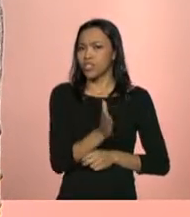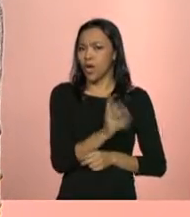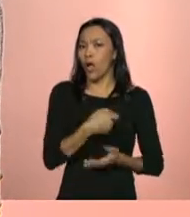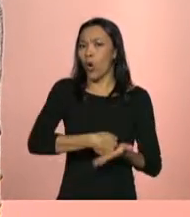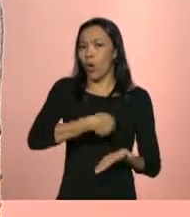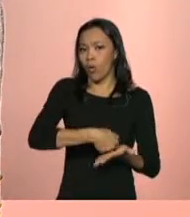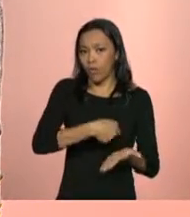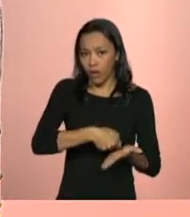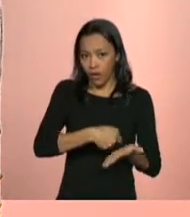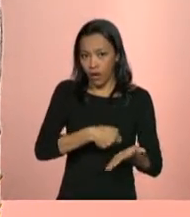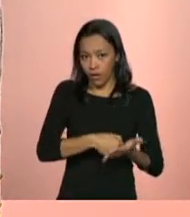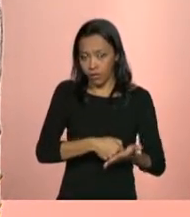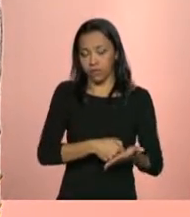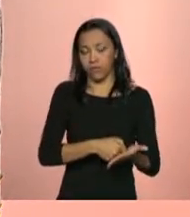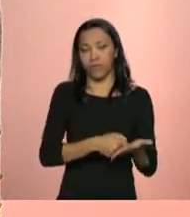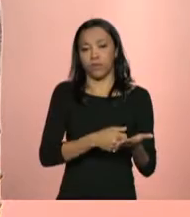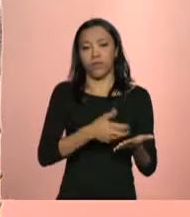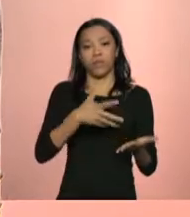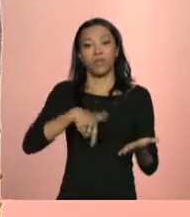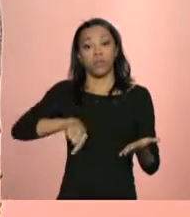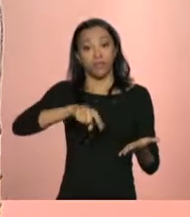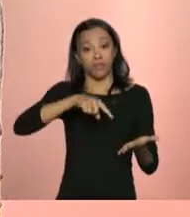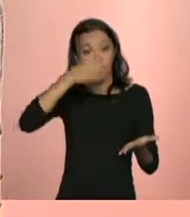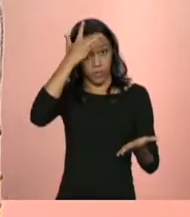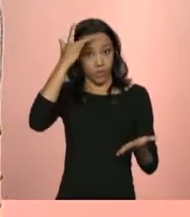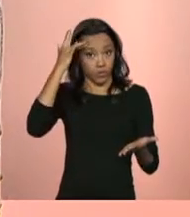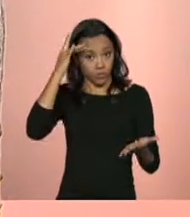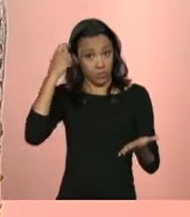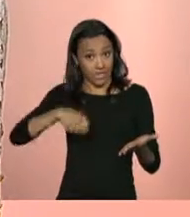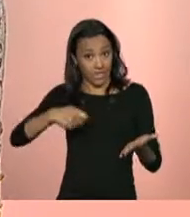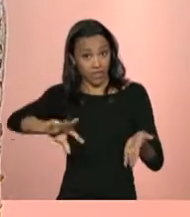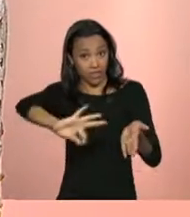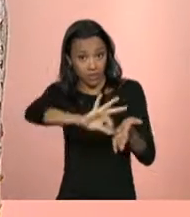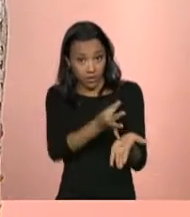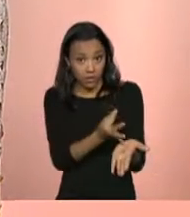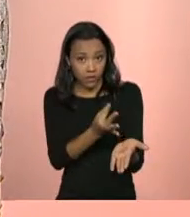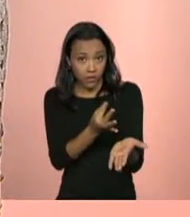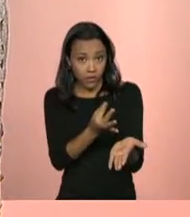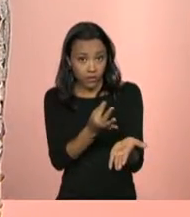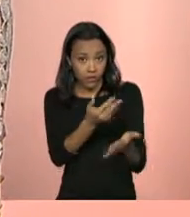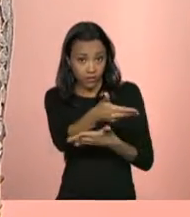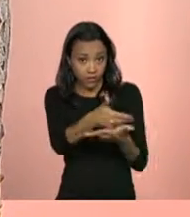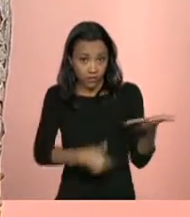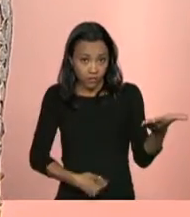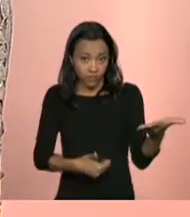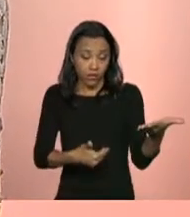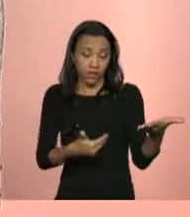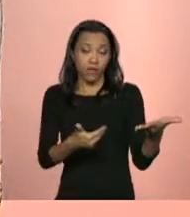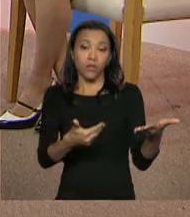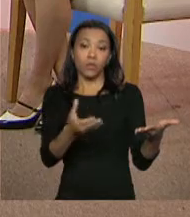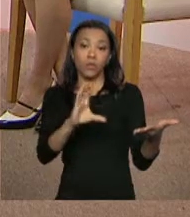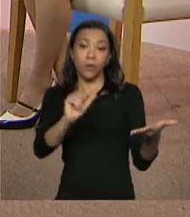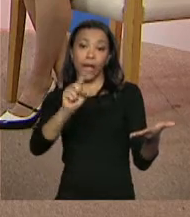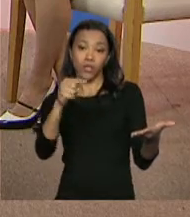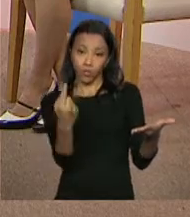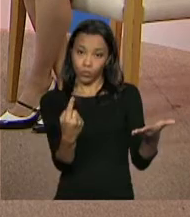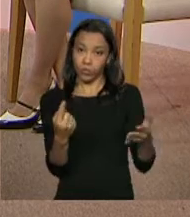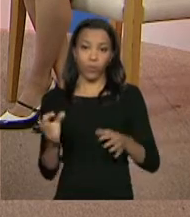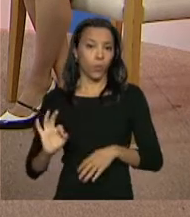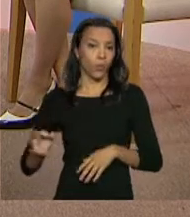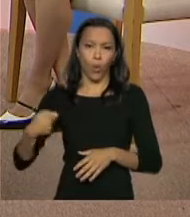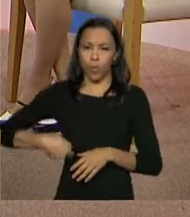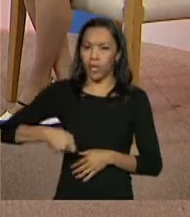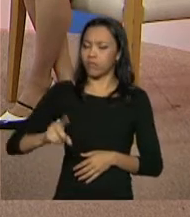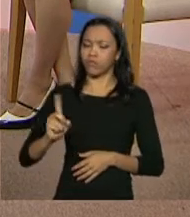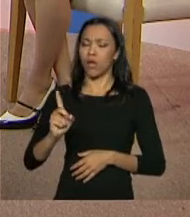do beneficiário da prestação continuada estar inscrita no Cadastro Único? Ainda não. Na verdade, a gente